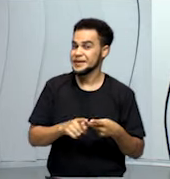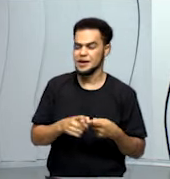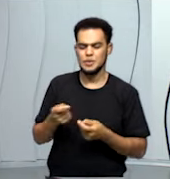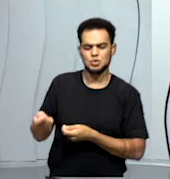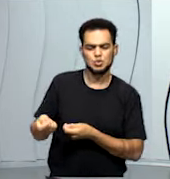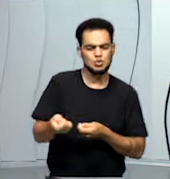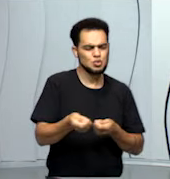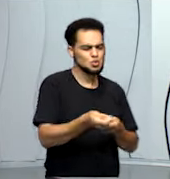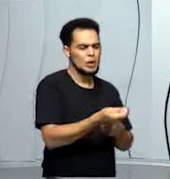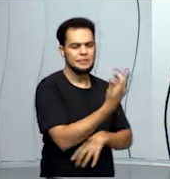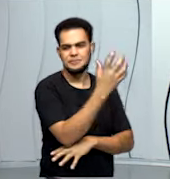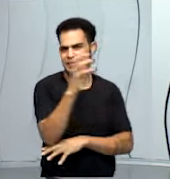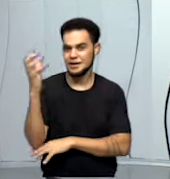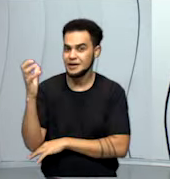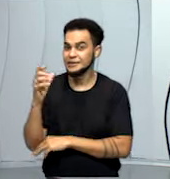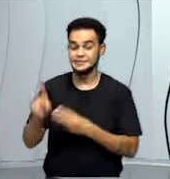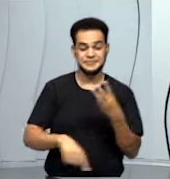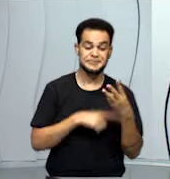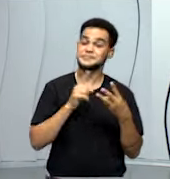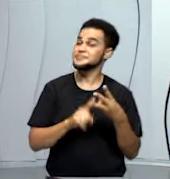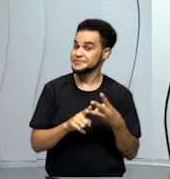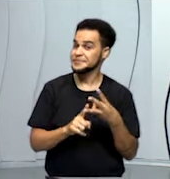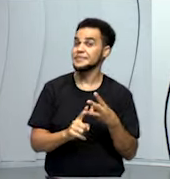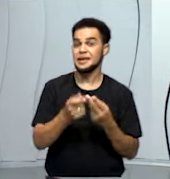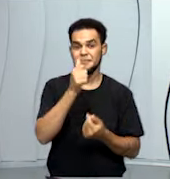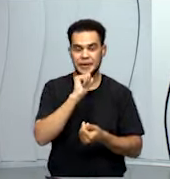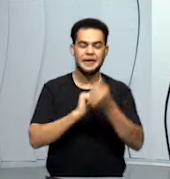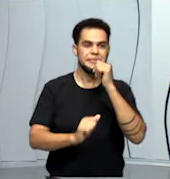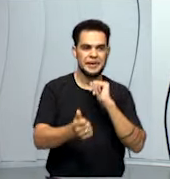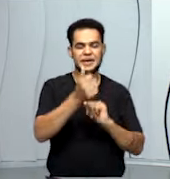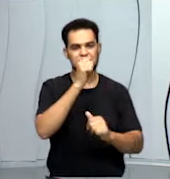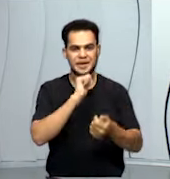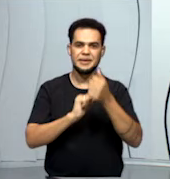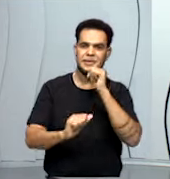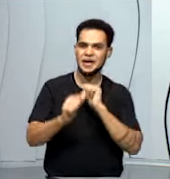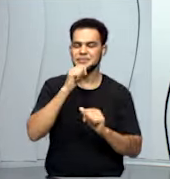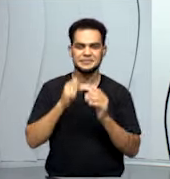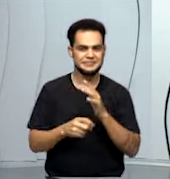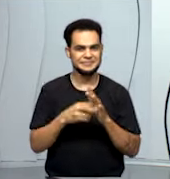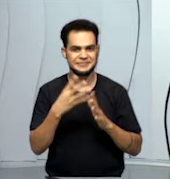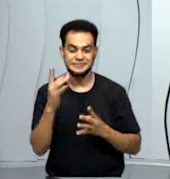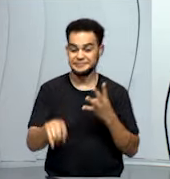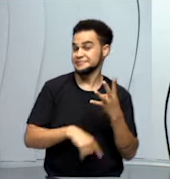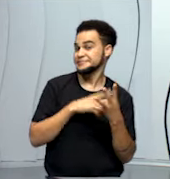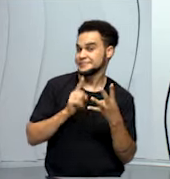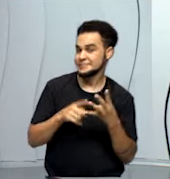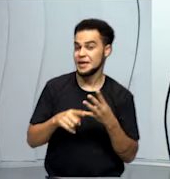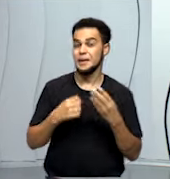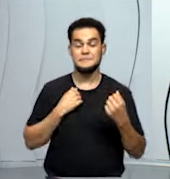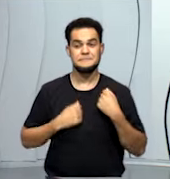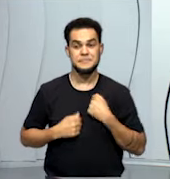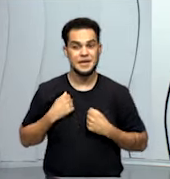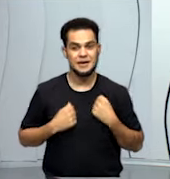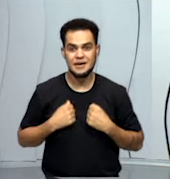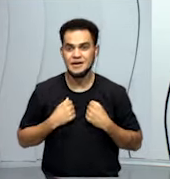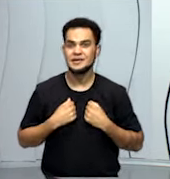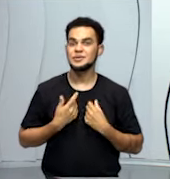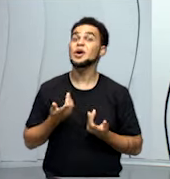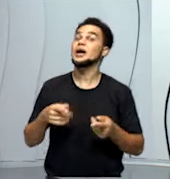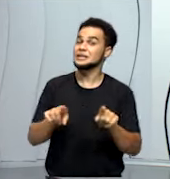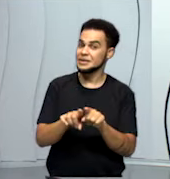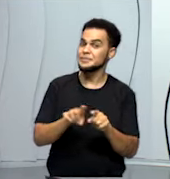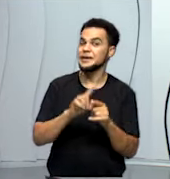plantas, nós bebemos água várias vezes ao dia, tomamos banho, limpamos os